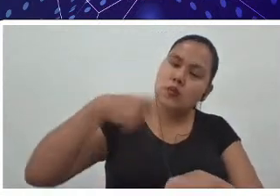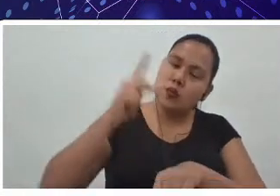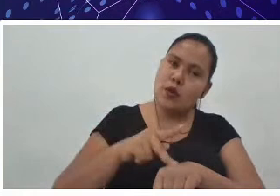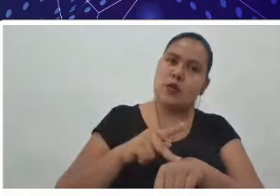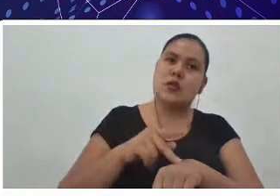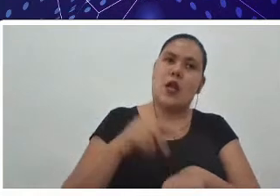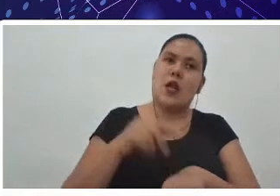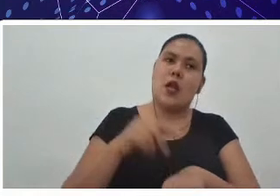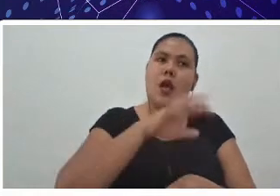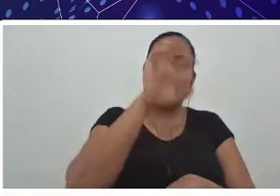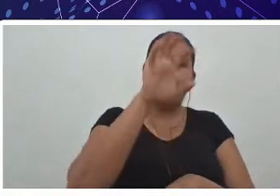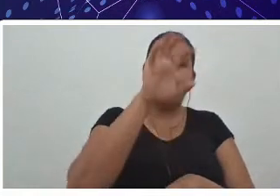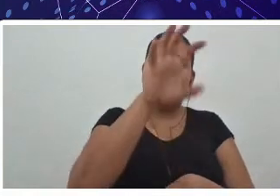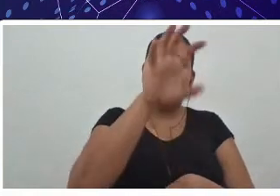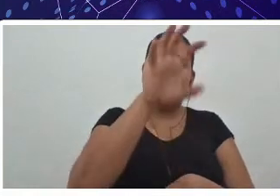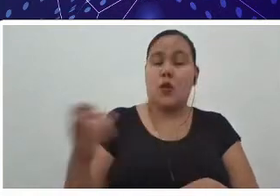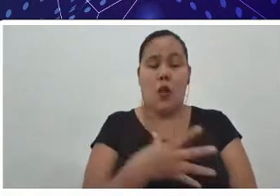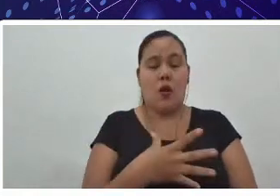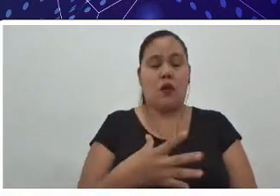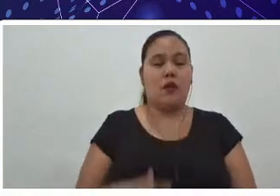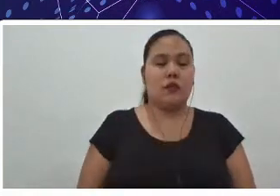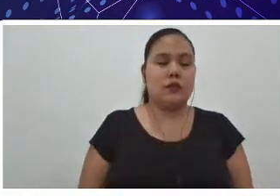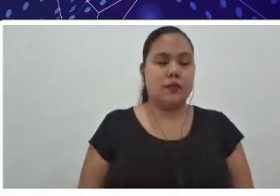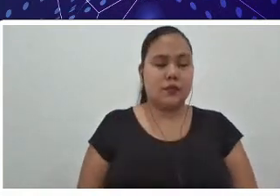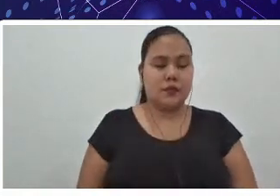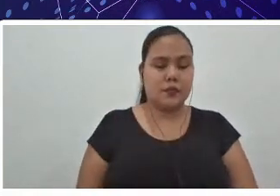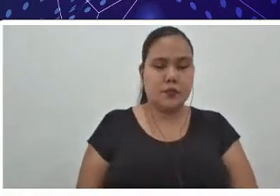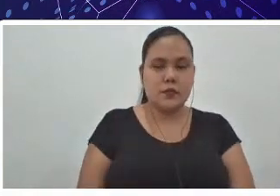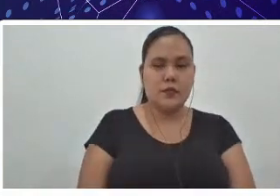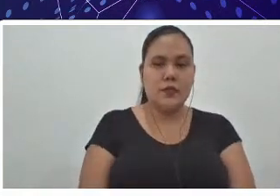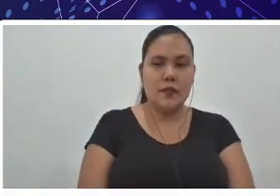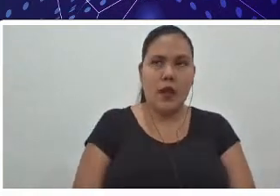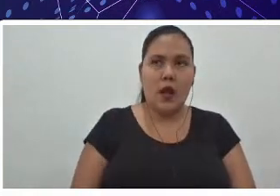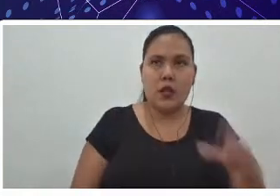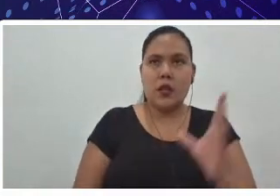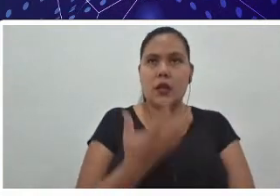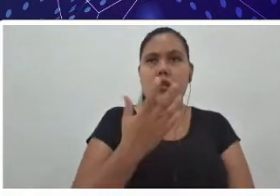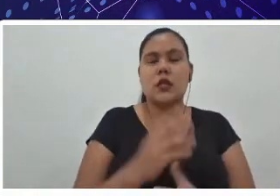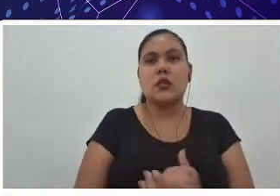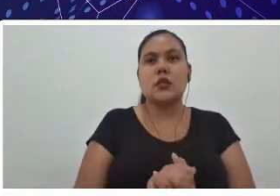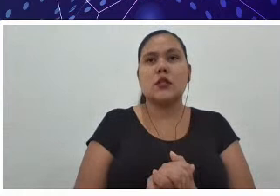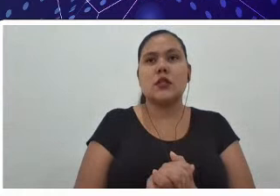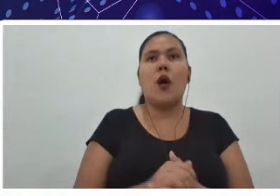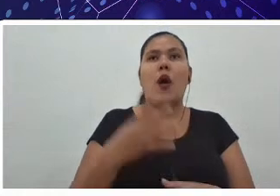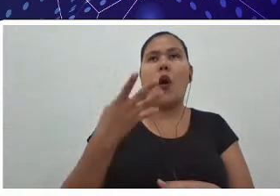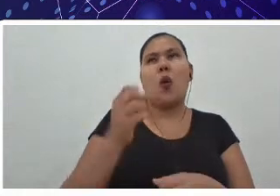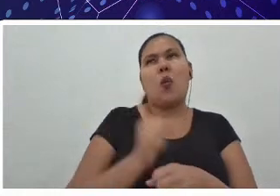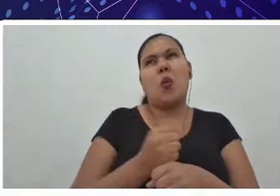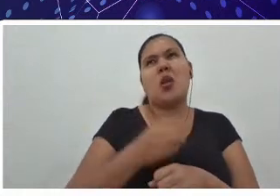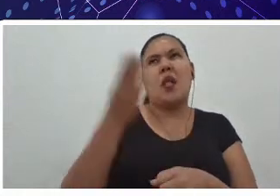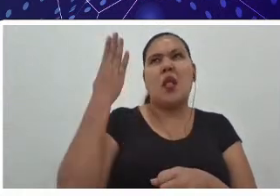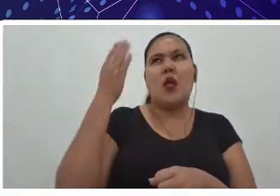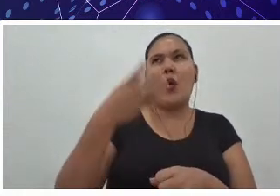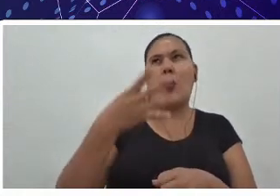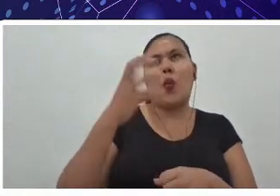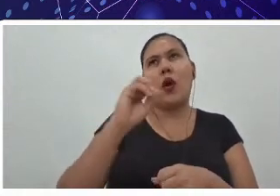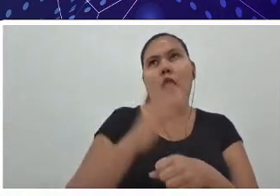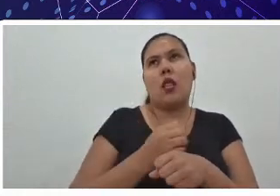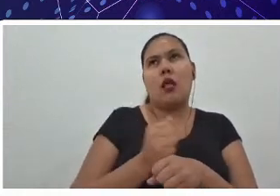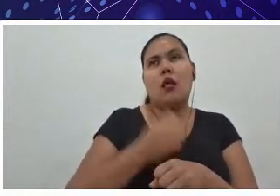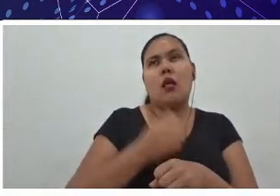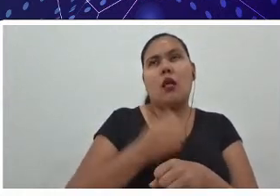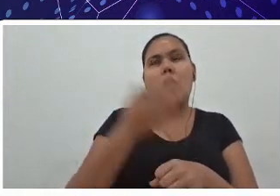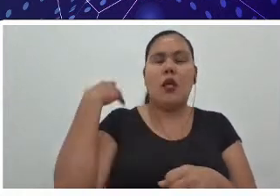né, como eu disse sobre a questão da criação, que foi há 40 anos atrás, aí, como unidade de federação, então é uma região